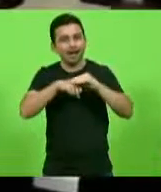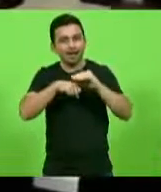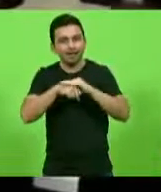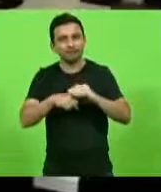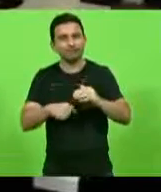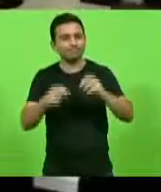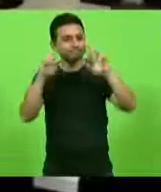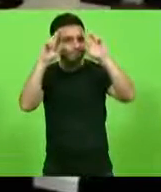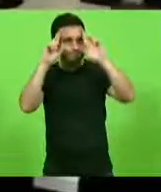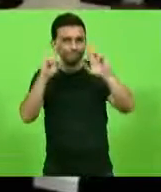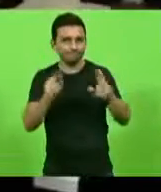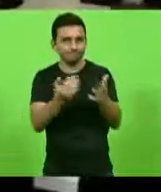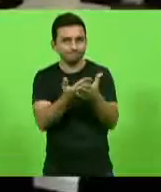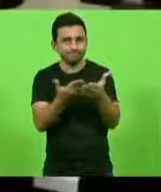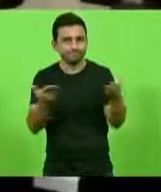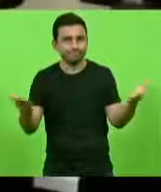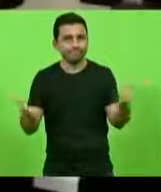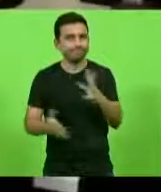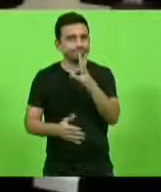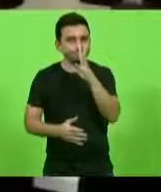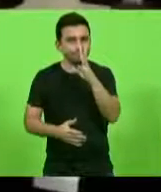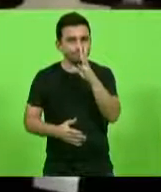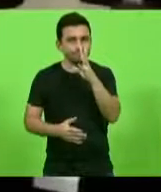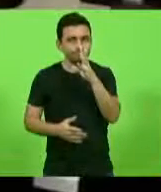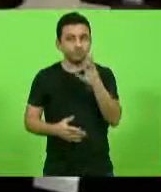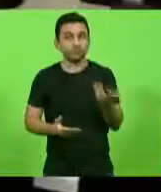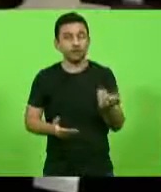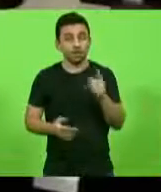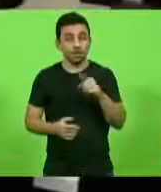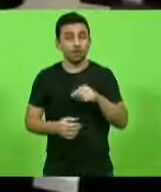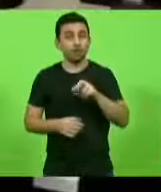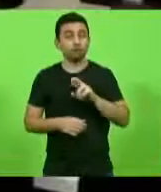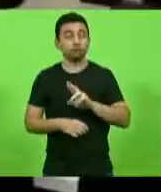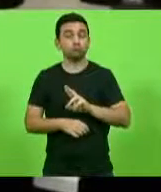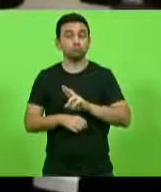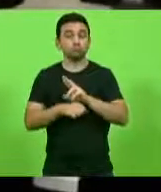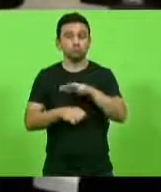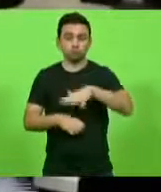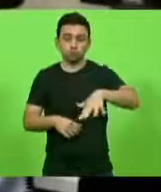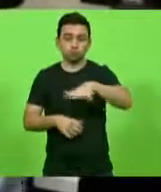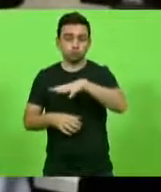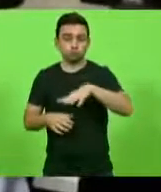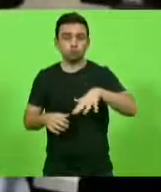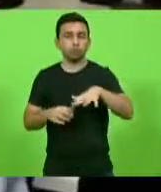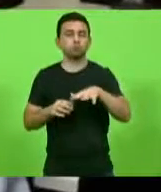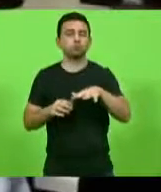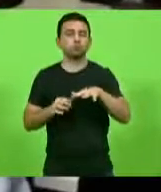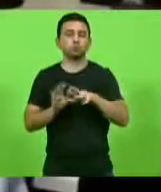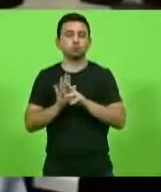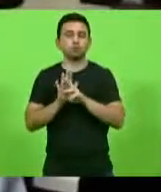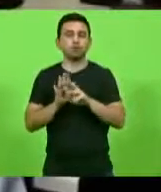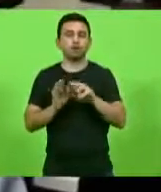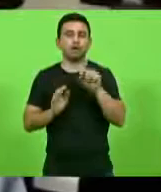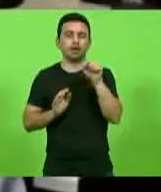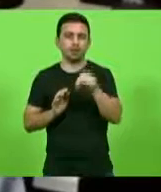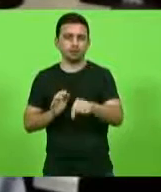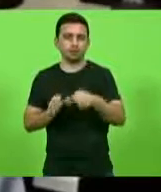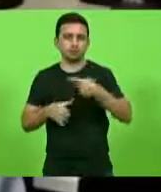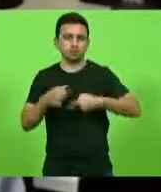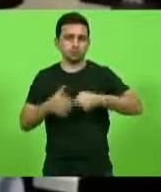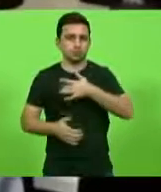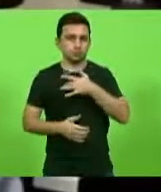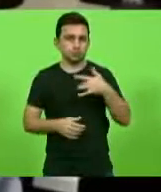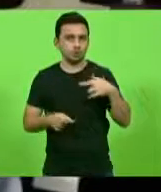admiração. Eu falo isso em nome da Comissão de Saúde e também em nome da Assembleia Legislativa. Muito obrigado, senhor